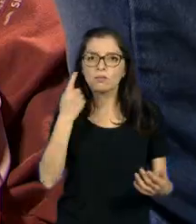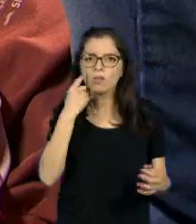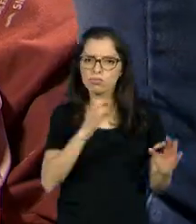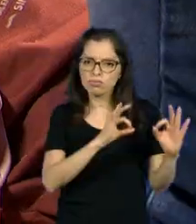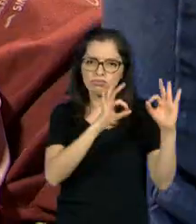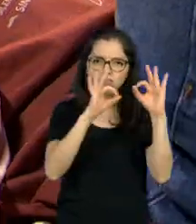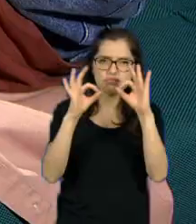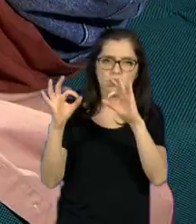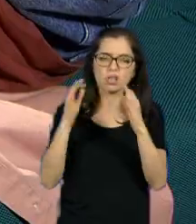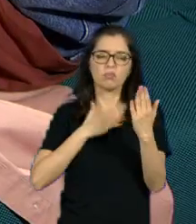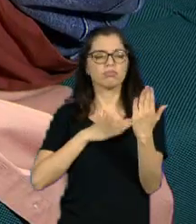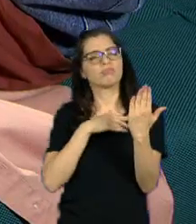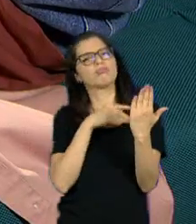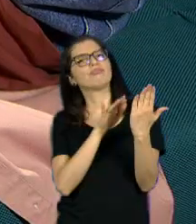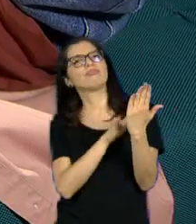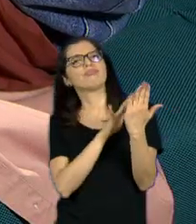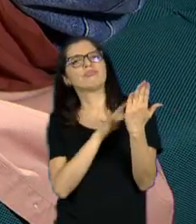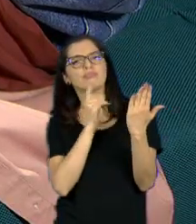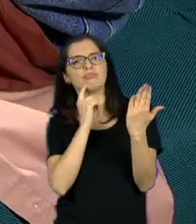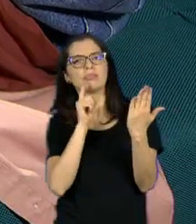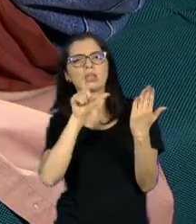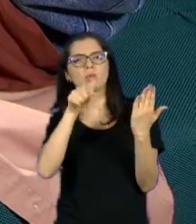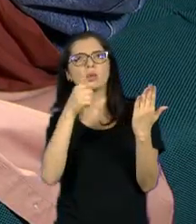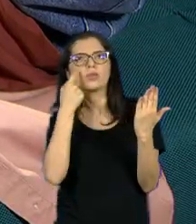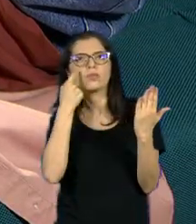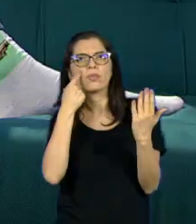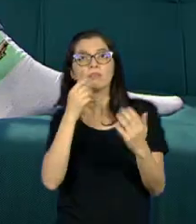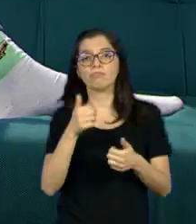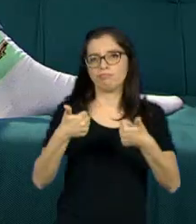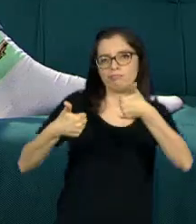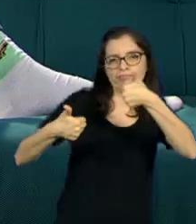Assistir e curtir. Eu só vi o link para a gente assistir mais tarde.